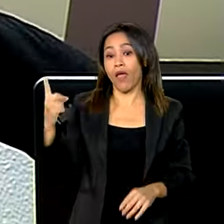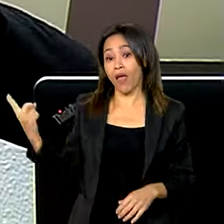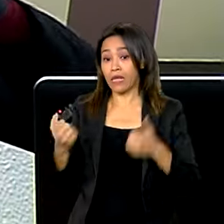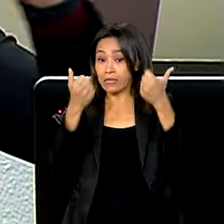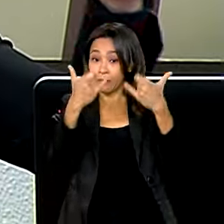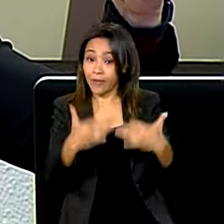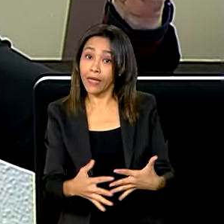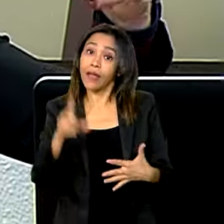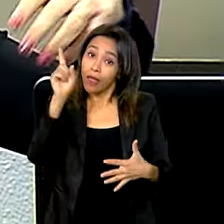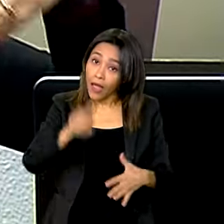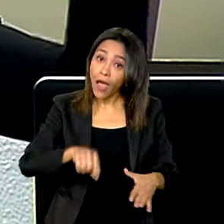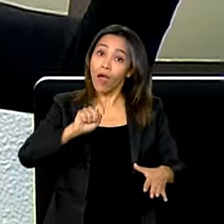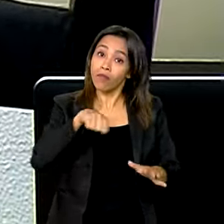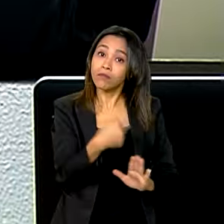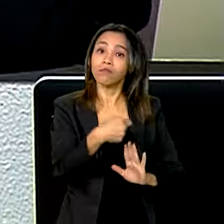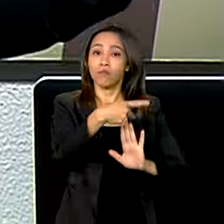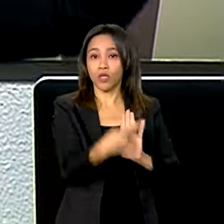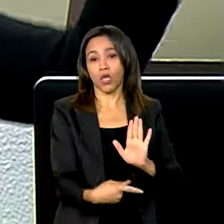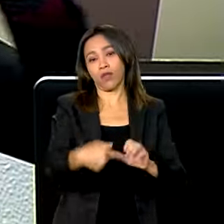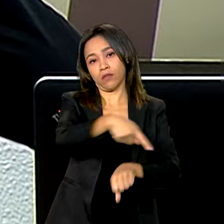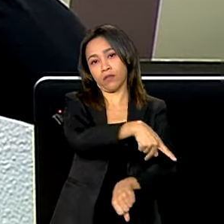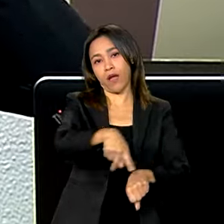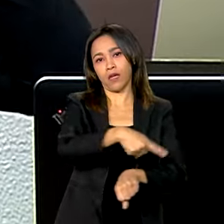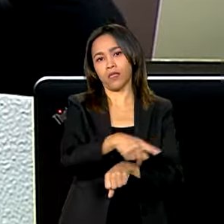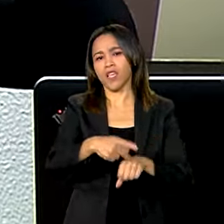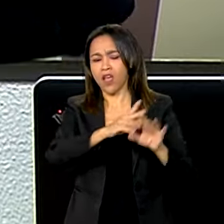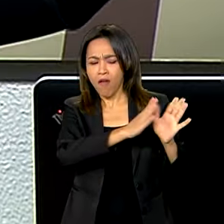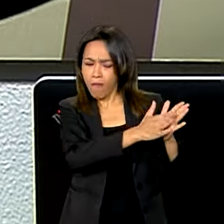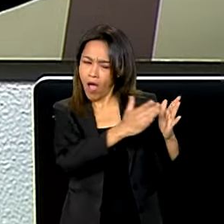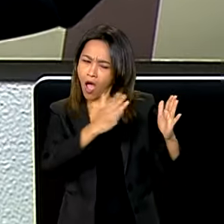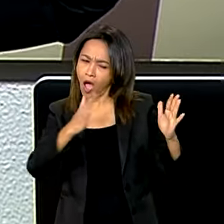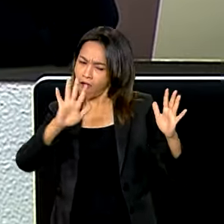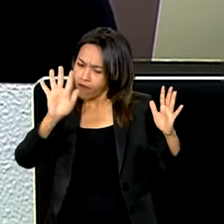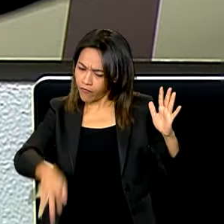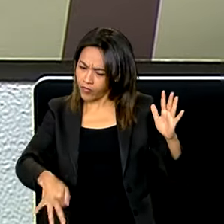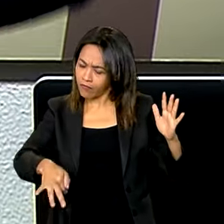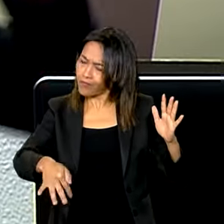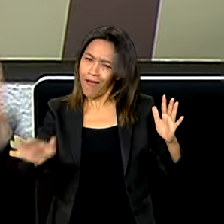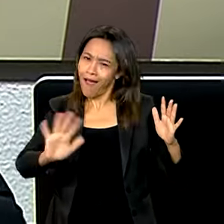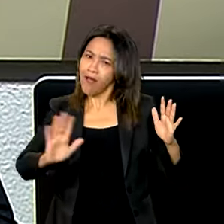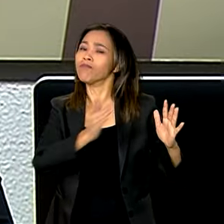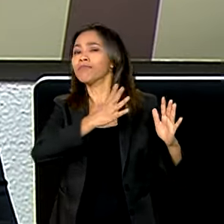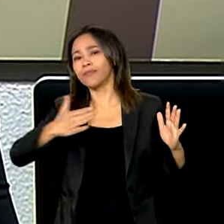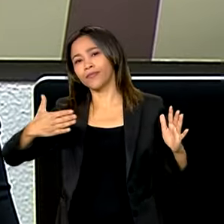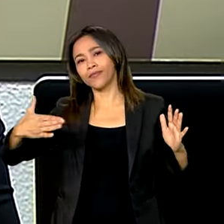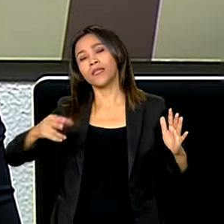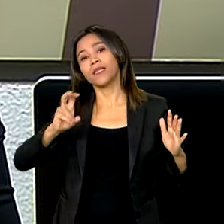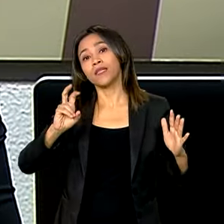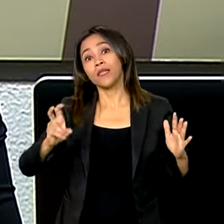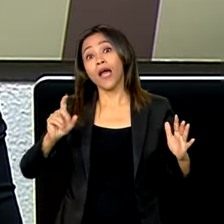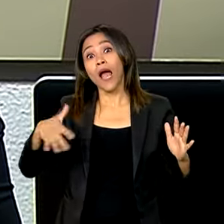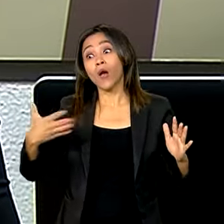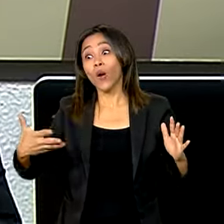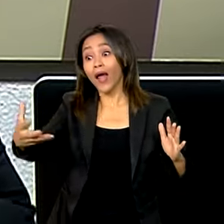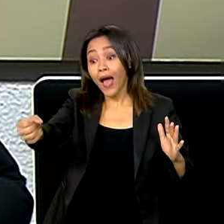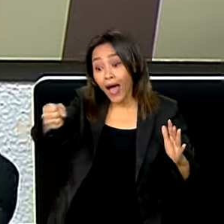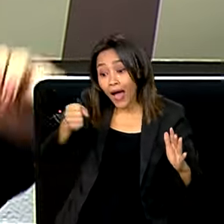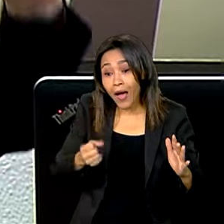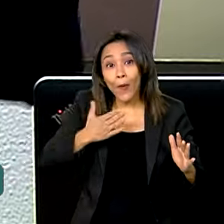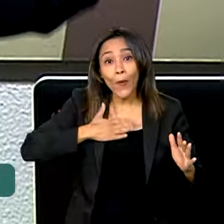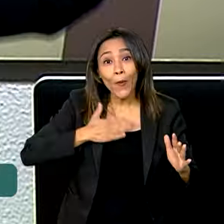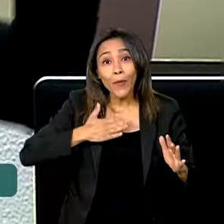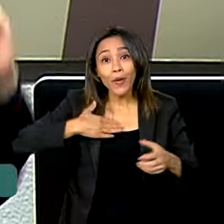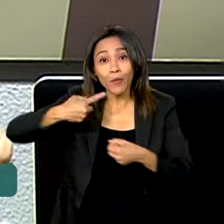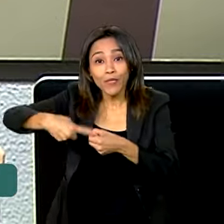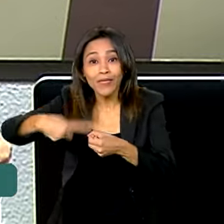começa agora, mas ele é de longo prazo. Ele não tem término. Daqui a cinco anos, alguém fala assim, agora eu vou integrar o meu município, ou uma região